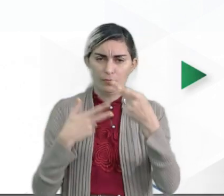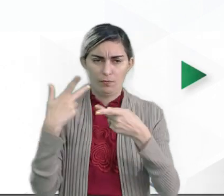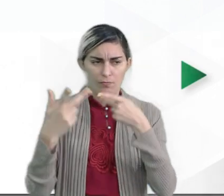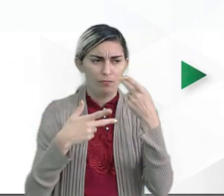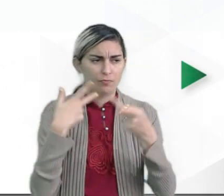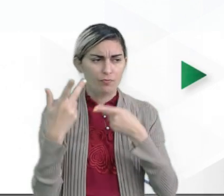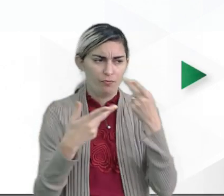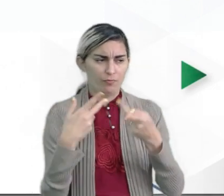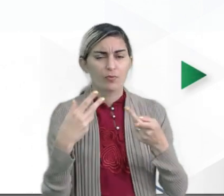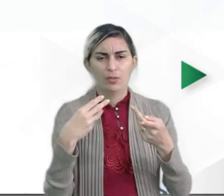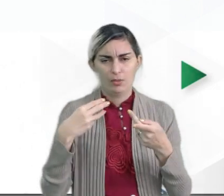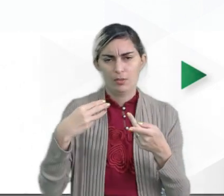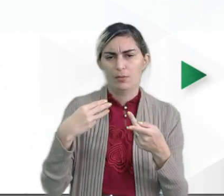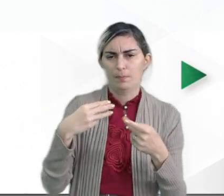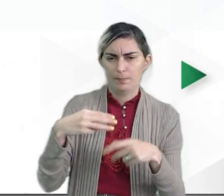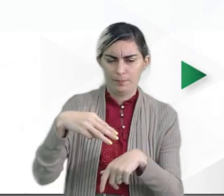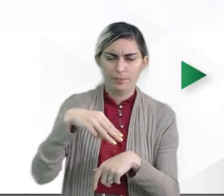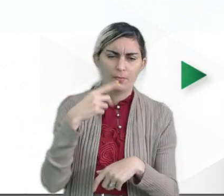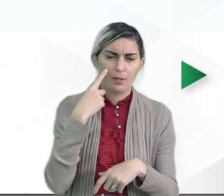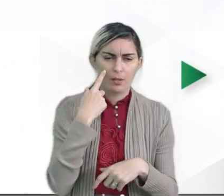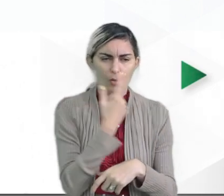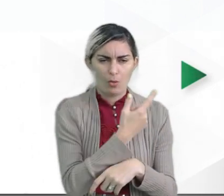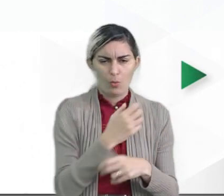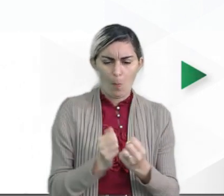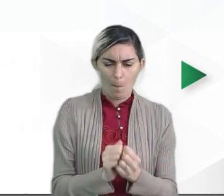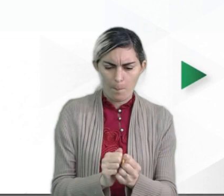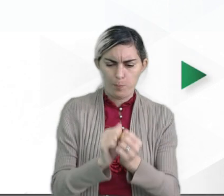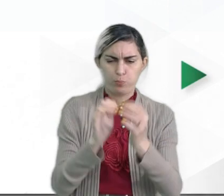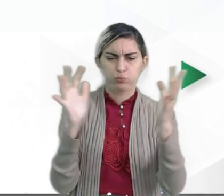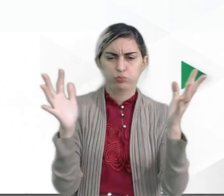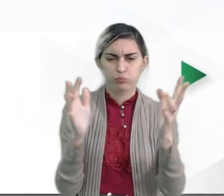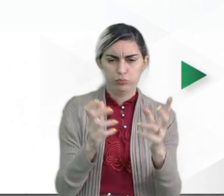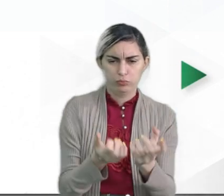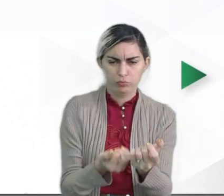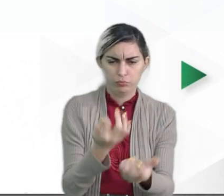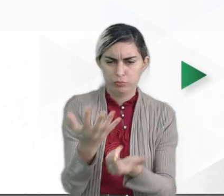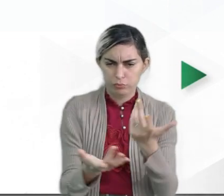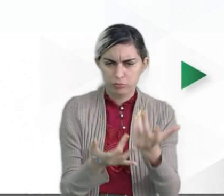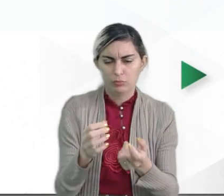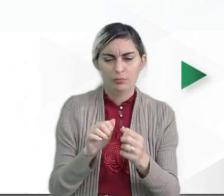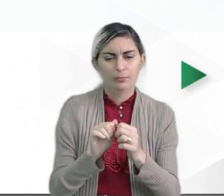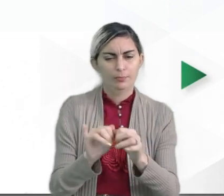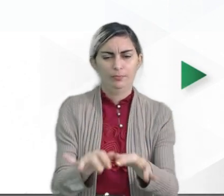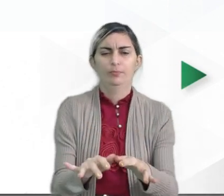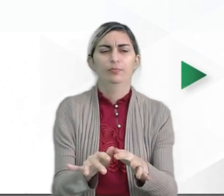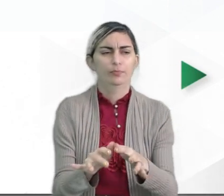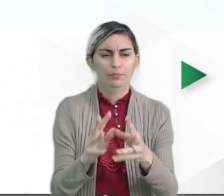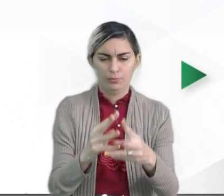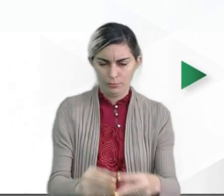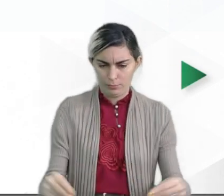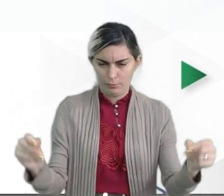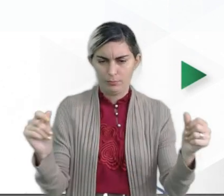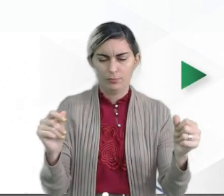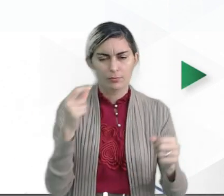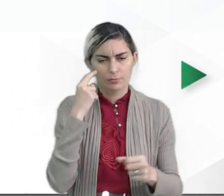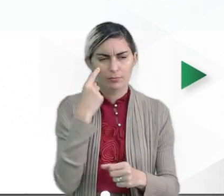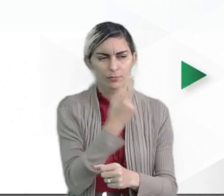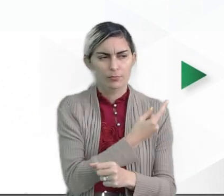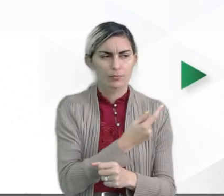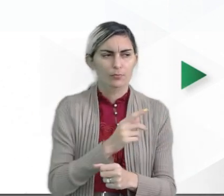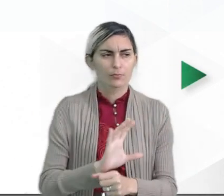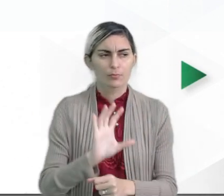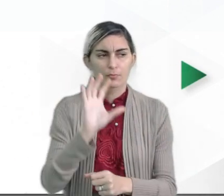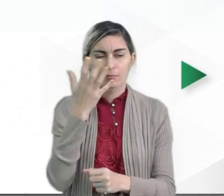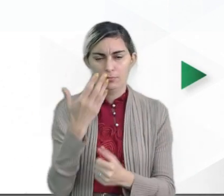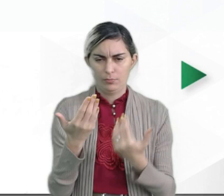meteorização, da erosão, do transporte e da sedimentação. Quando